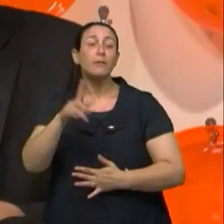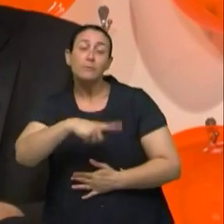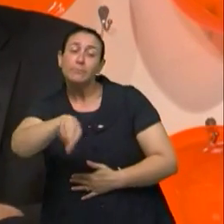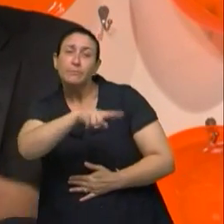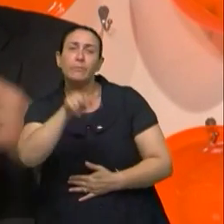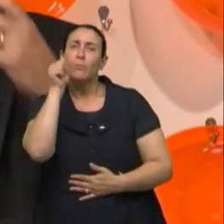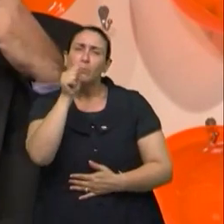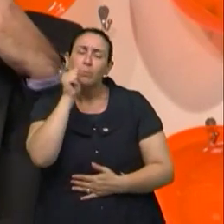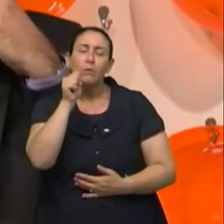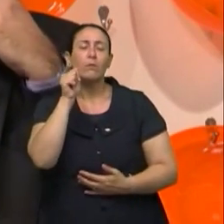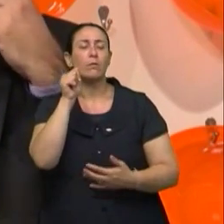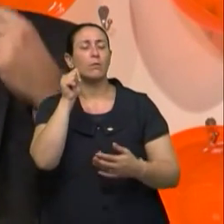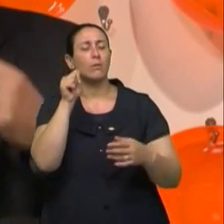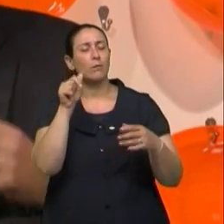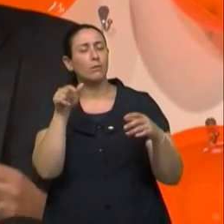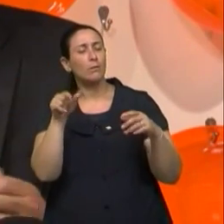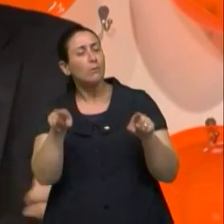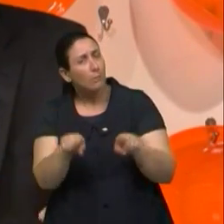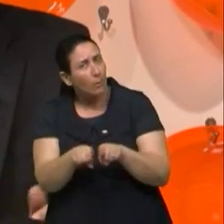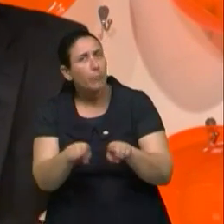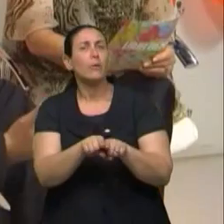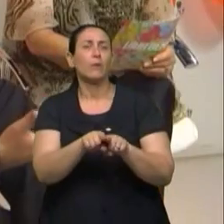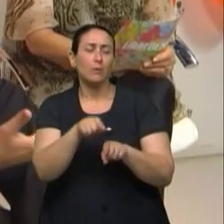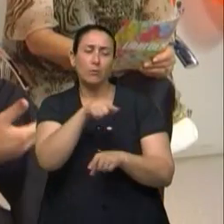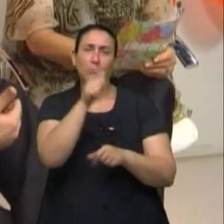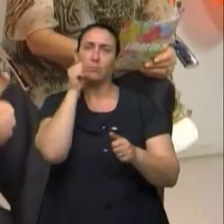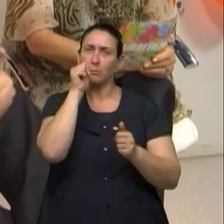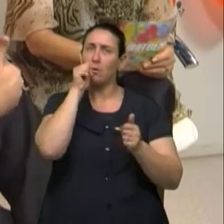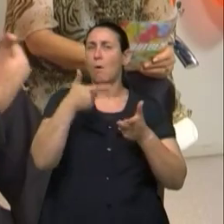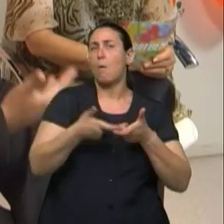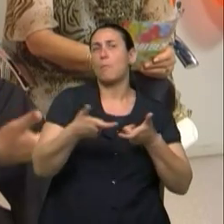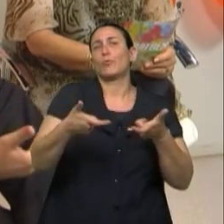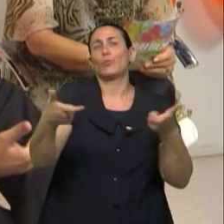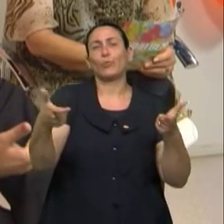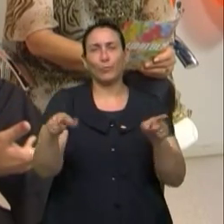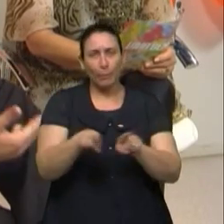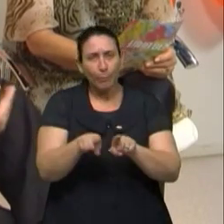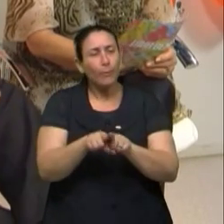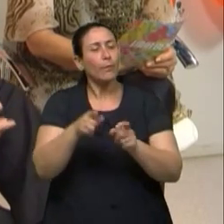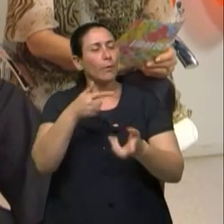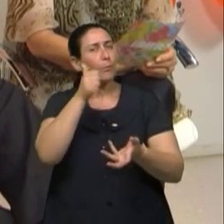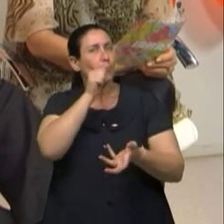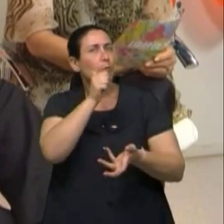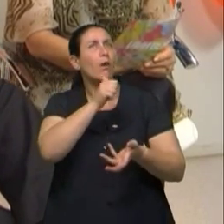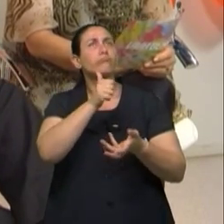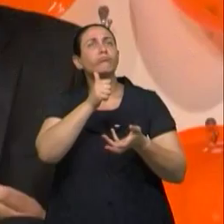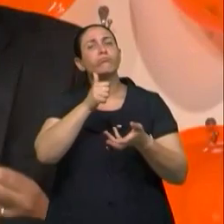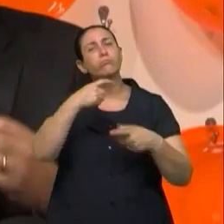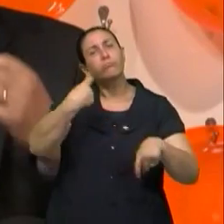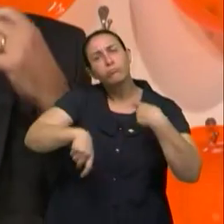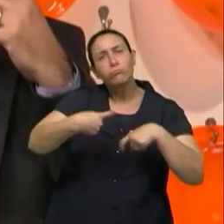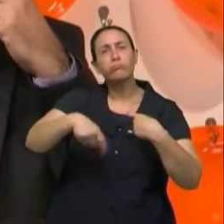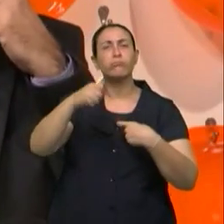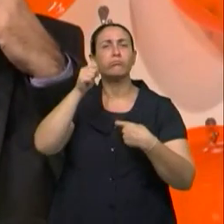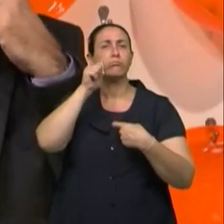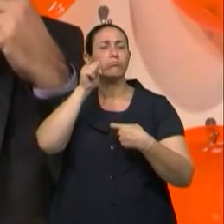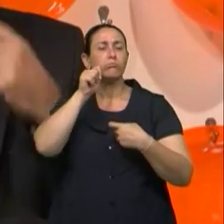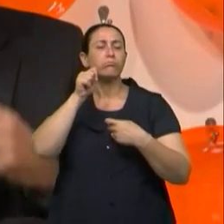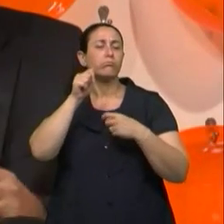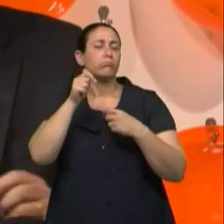com isso, também, né, aumentaram a atividade sexual, tanto pelos parceiros